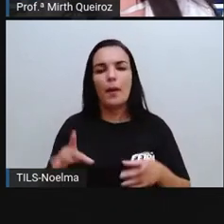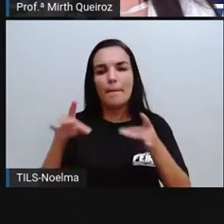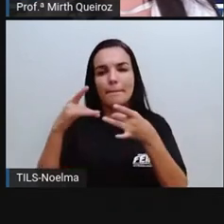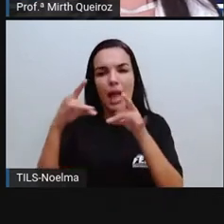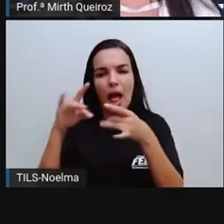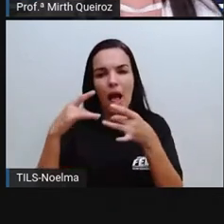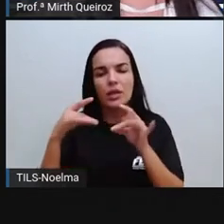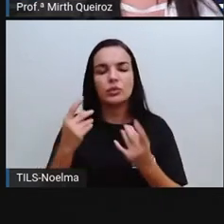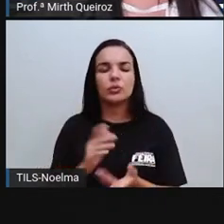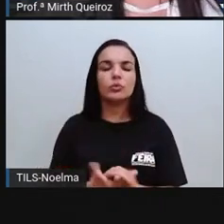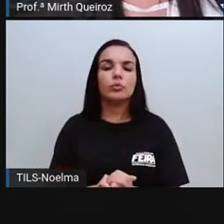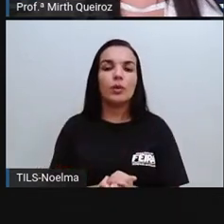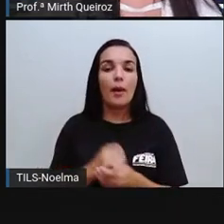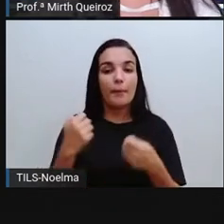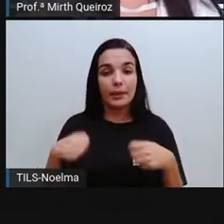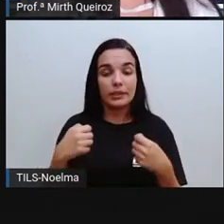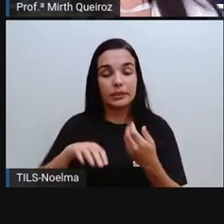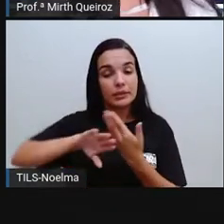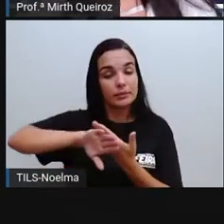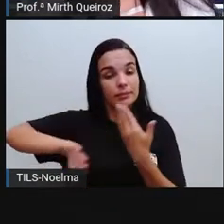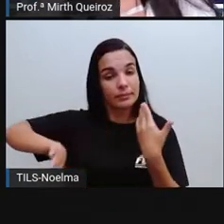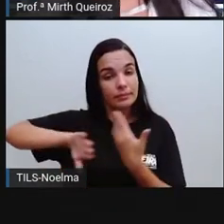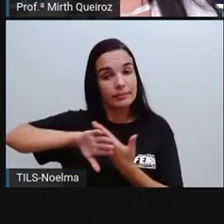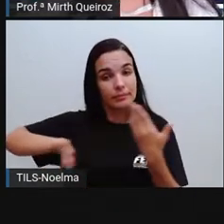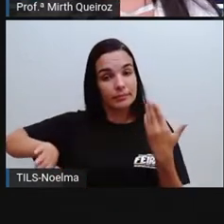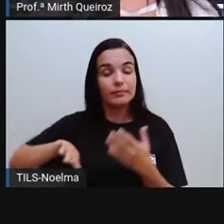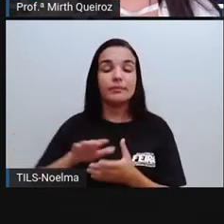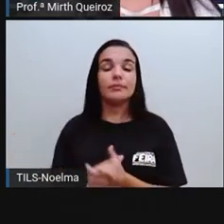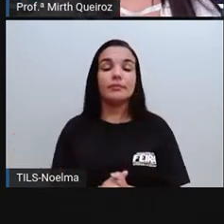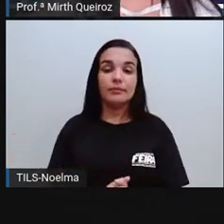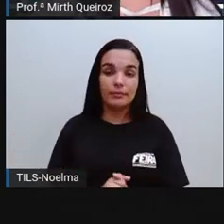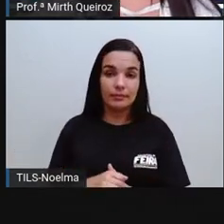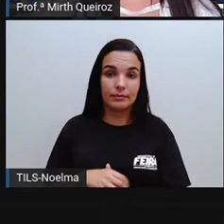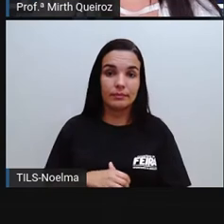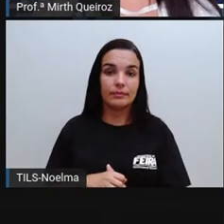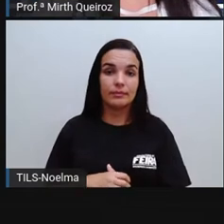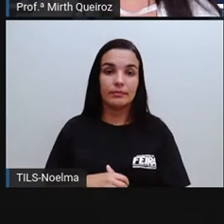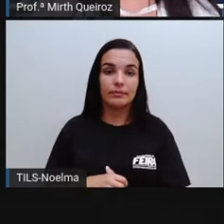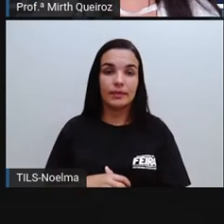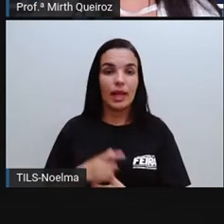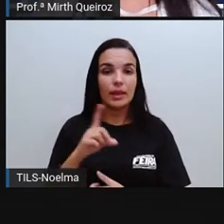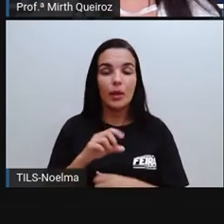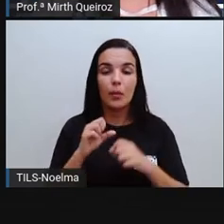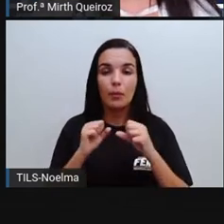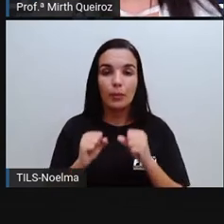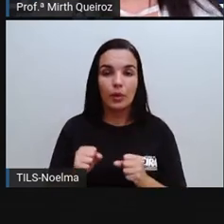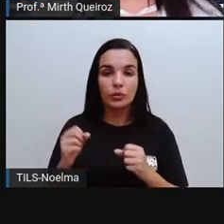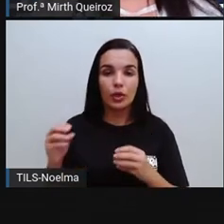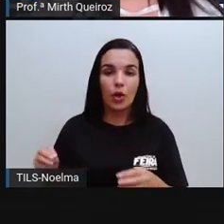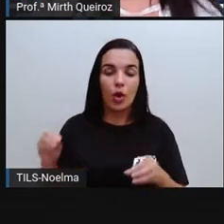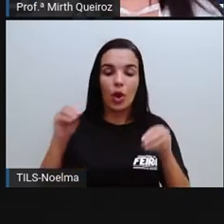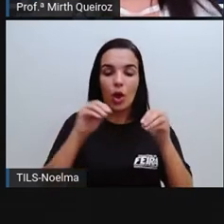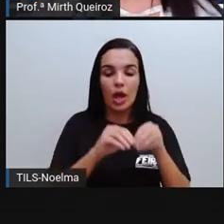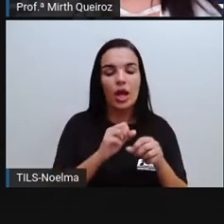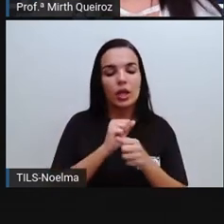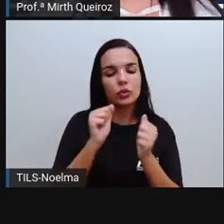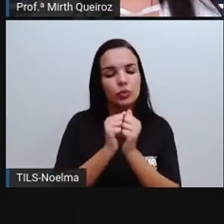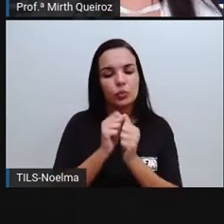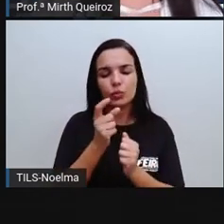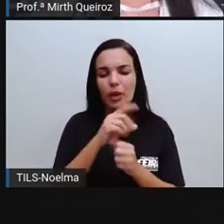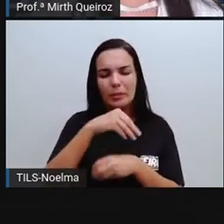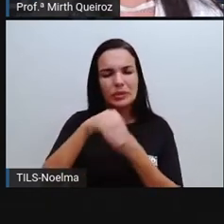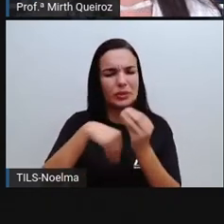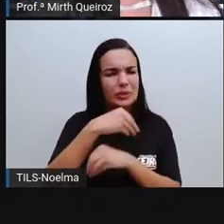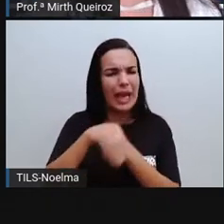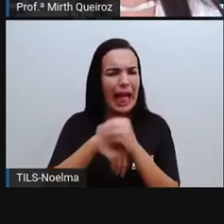de lixo ou uma lixeira diferente, né? Não devem ser colocados juntos. Então, começa em casa, né?